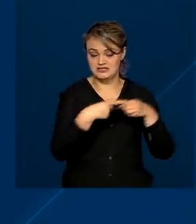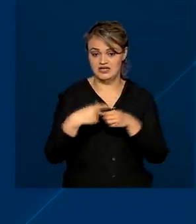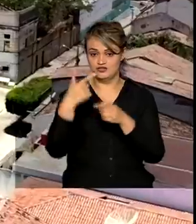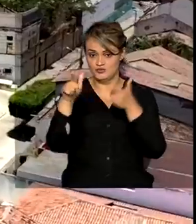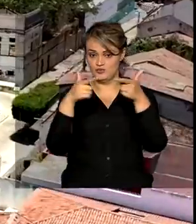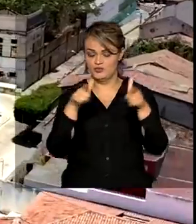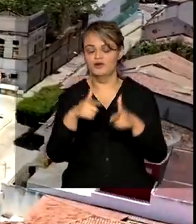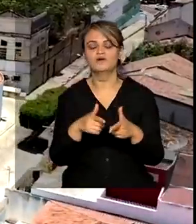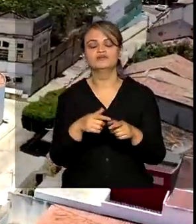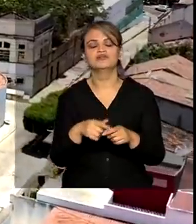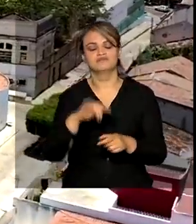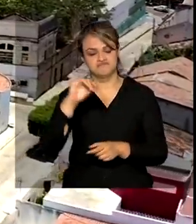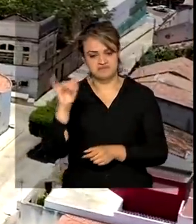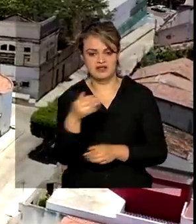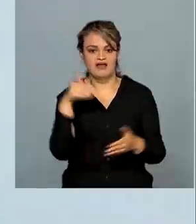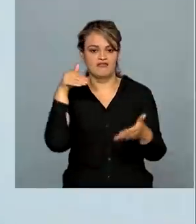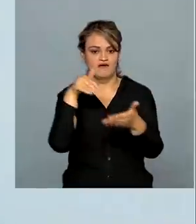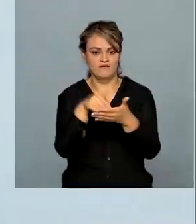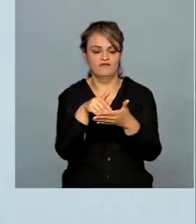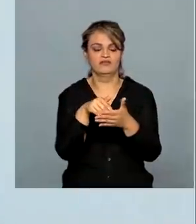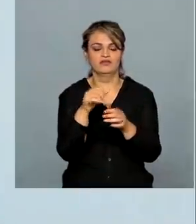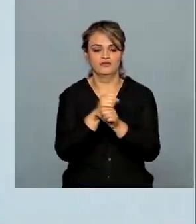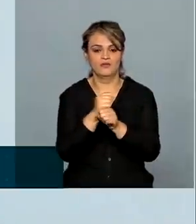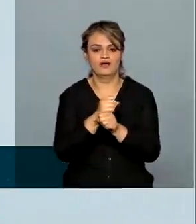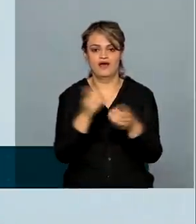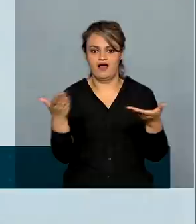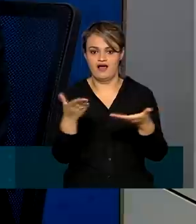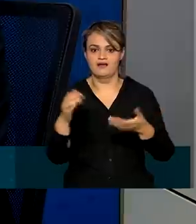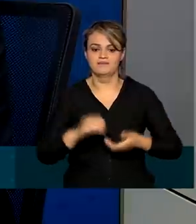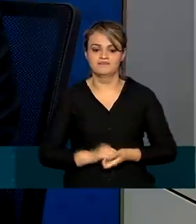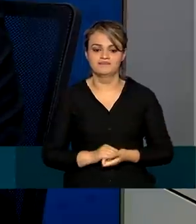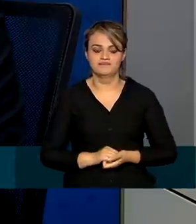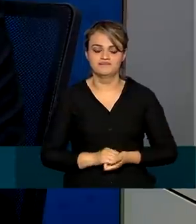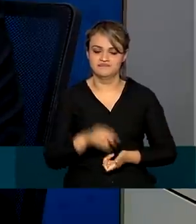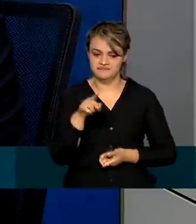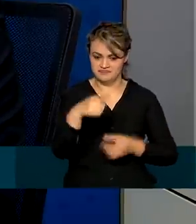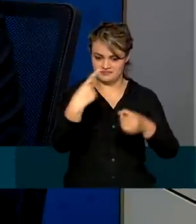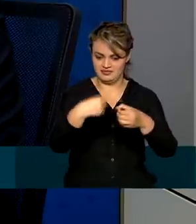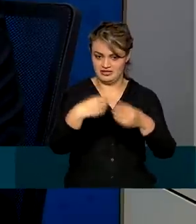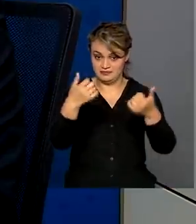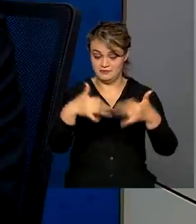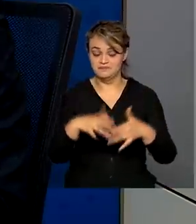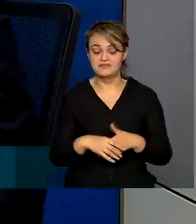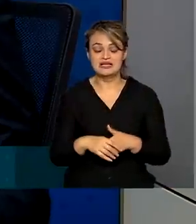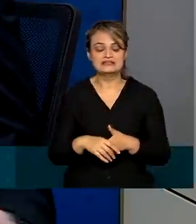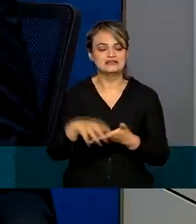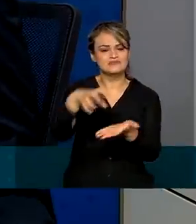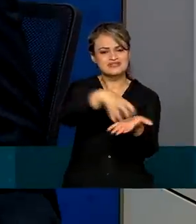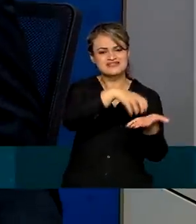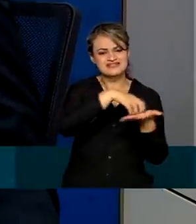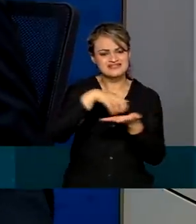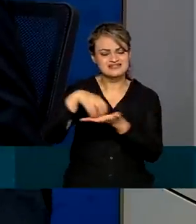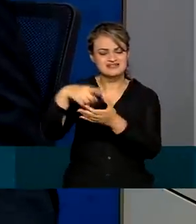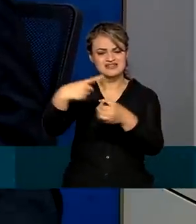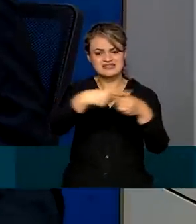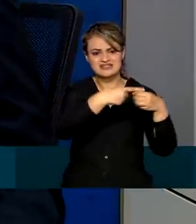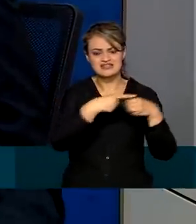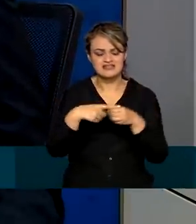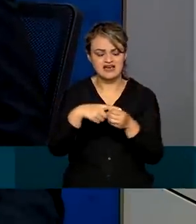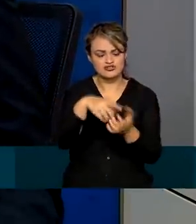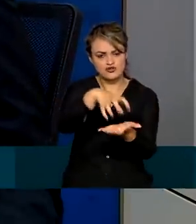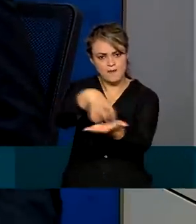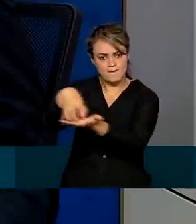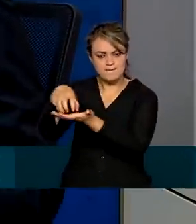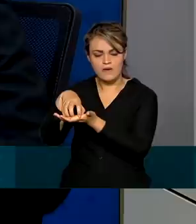serão conectadas até o final de 2022. São cidades polo. Isso significa que ela